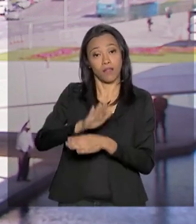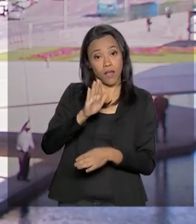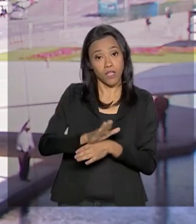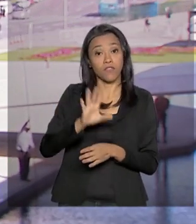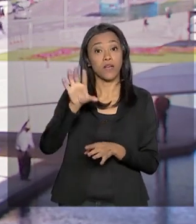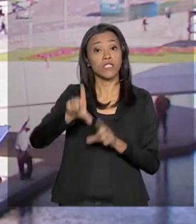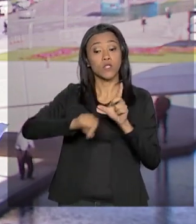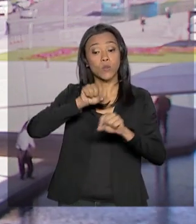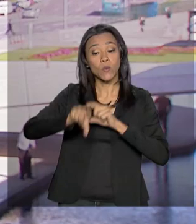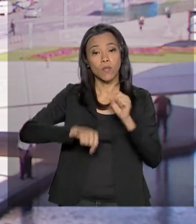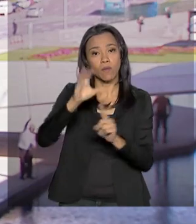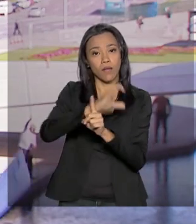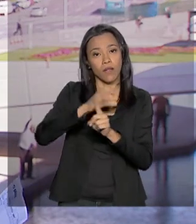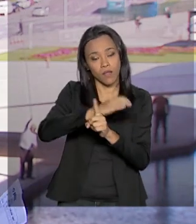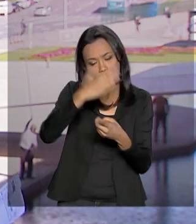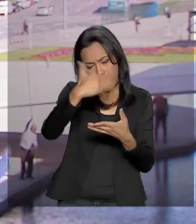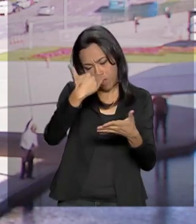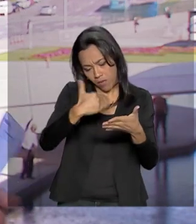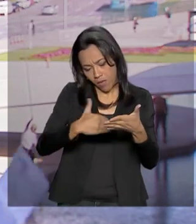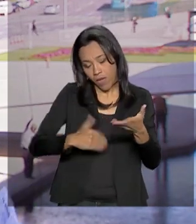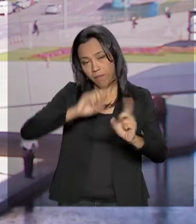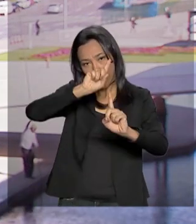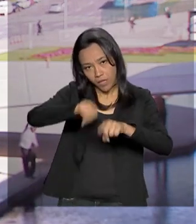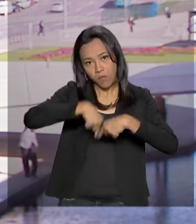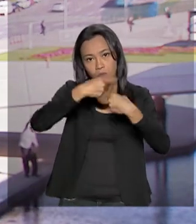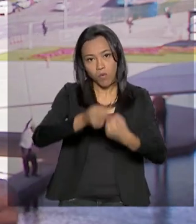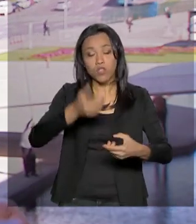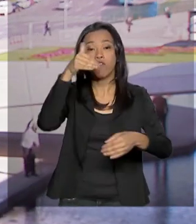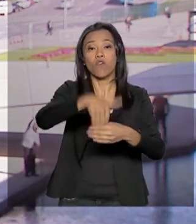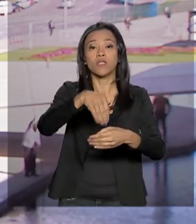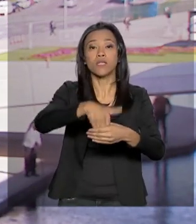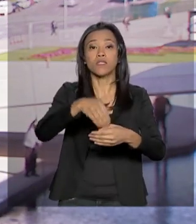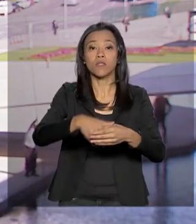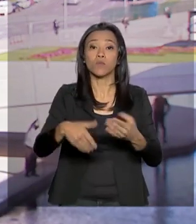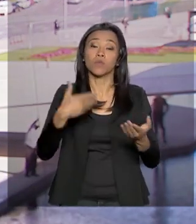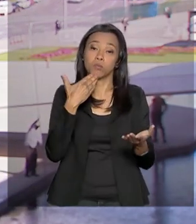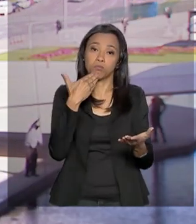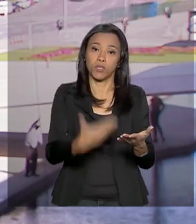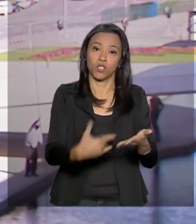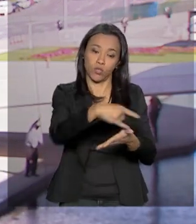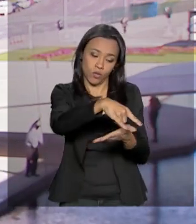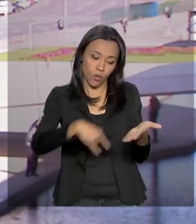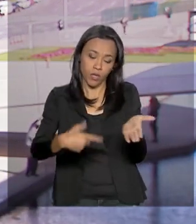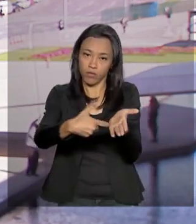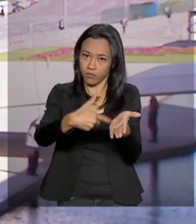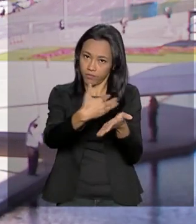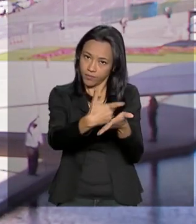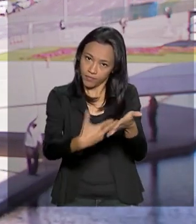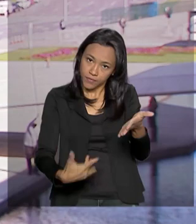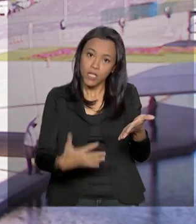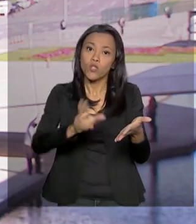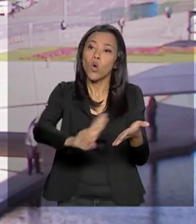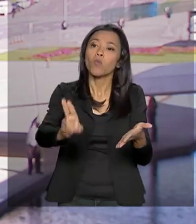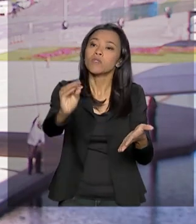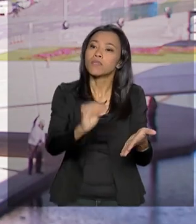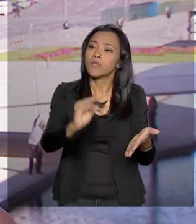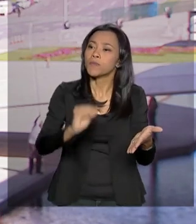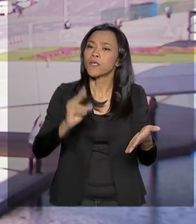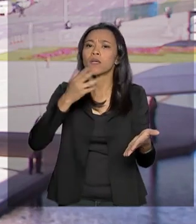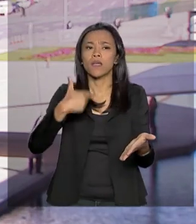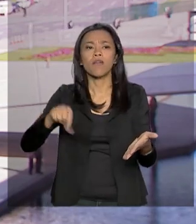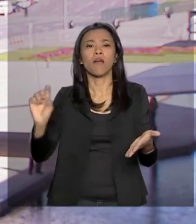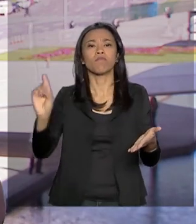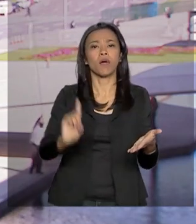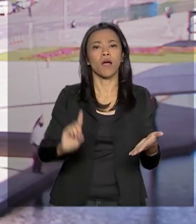cronograma de trabalho e depois iniciar a votação dos requerimentos com sugestões de nomes que vão participar dessas audiências no mês